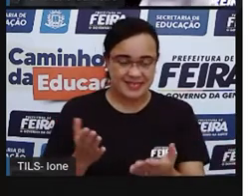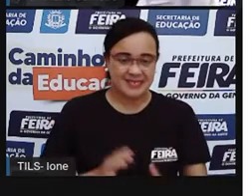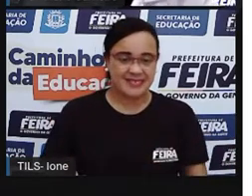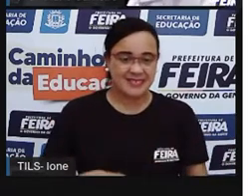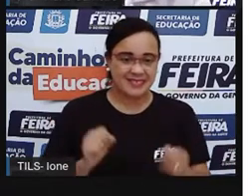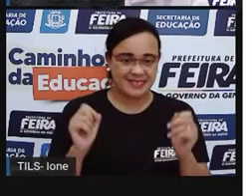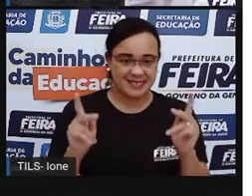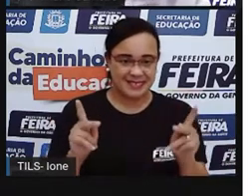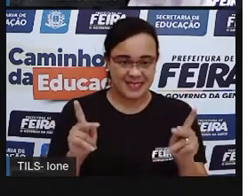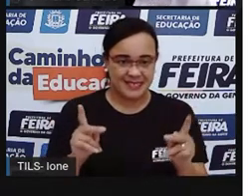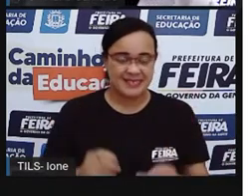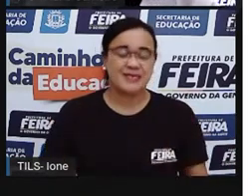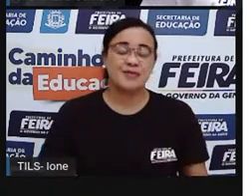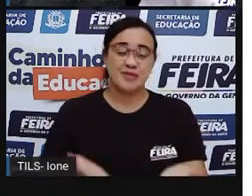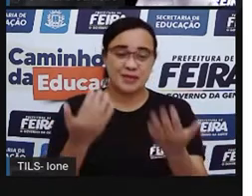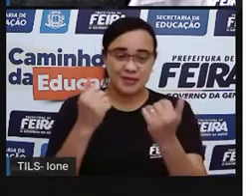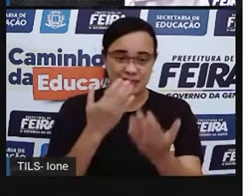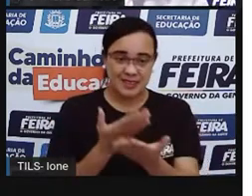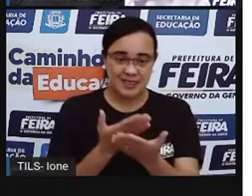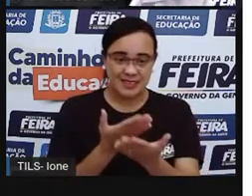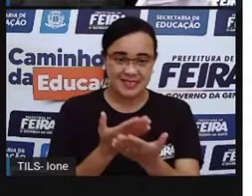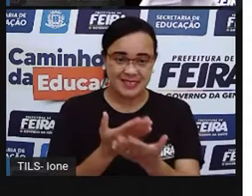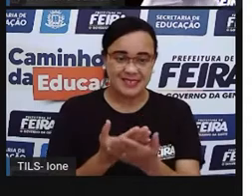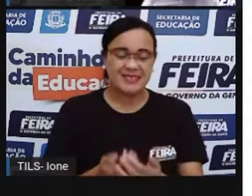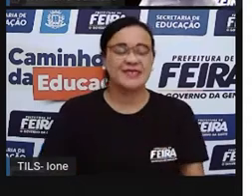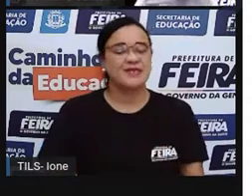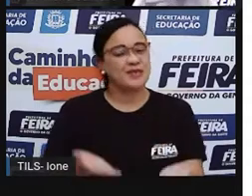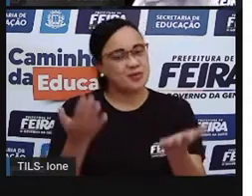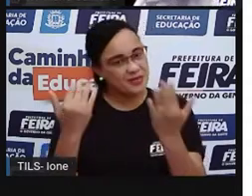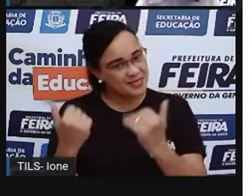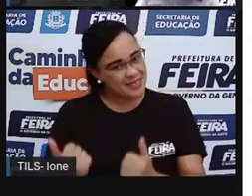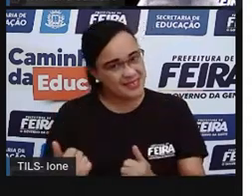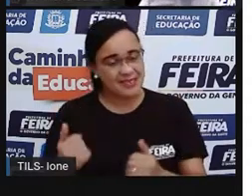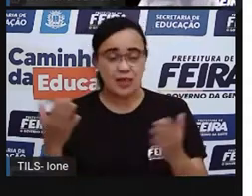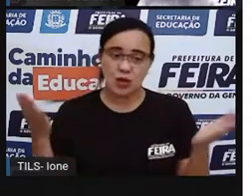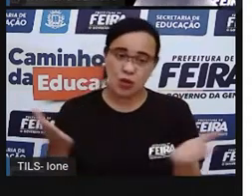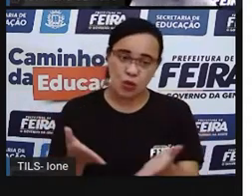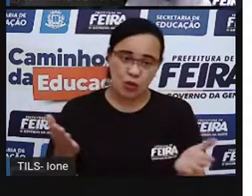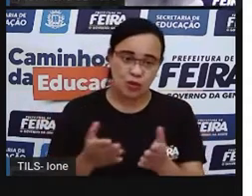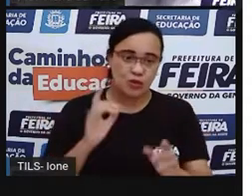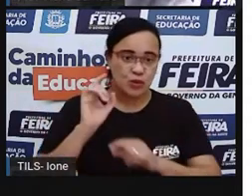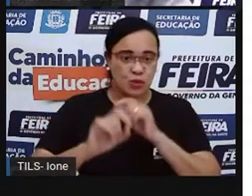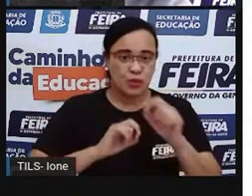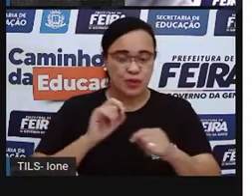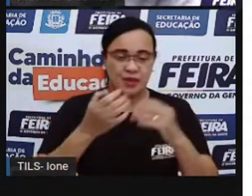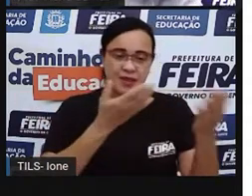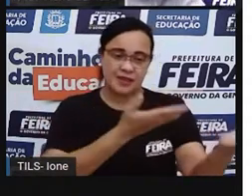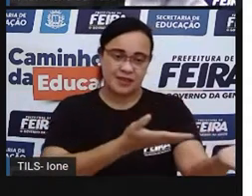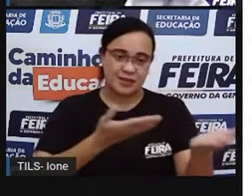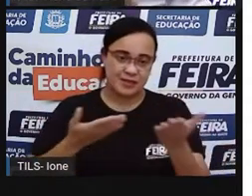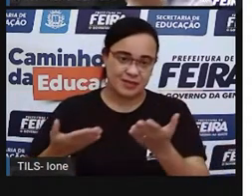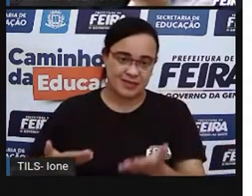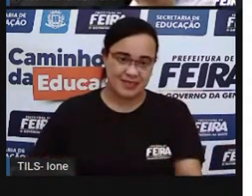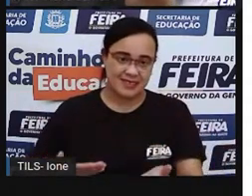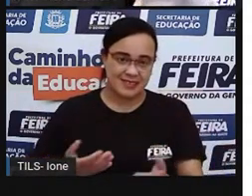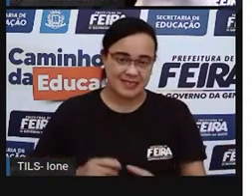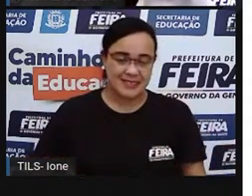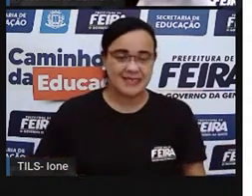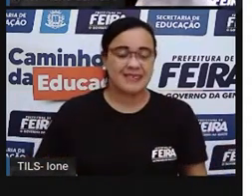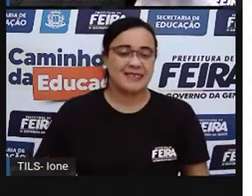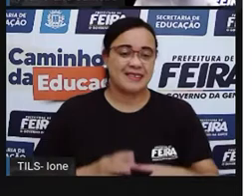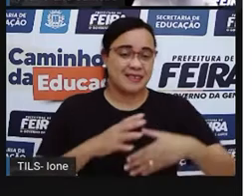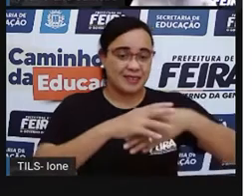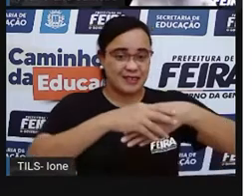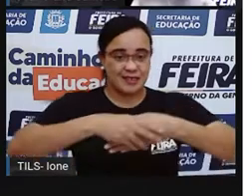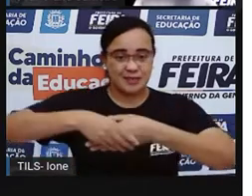certo? Vamos para mais uma aula? Vamos lá! A aula de hoje, olha o nome da nossa aula, de mãos